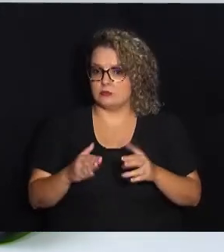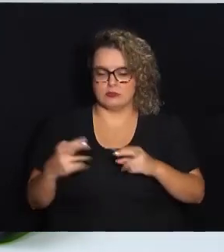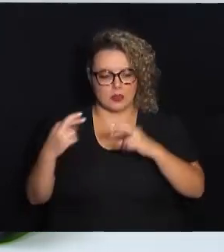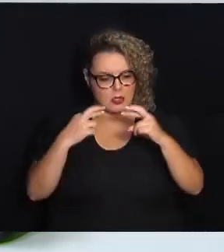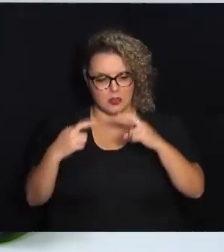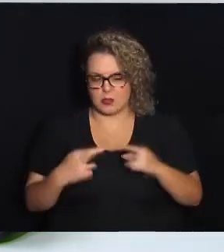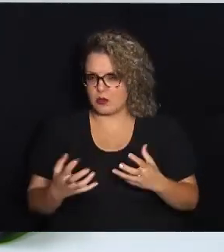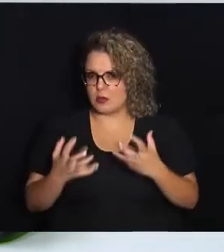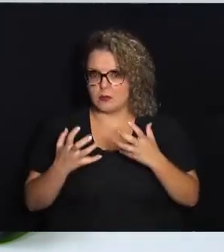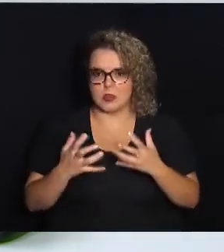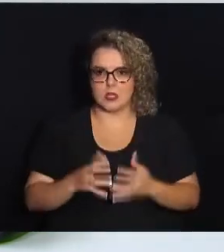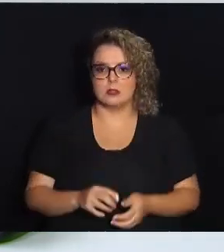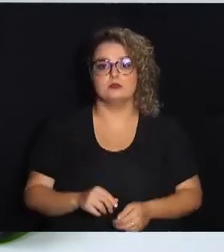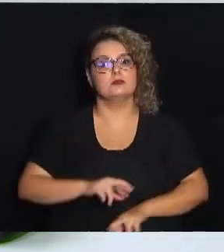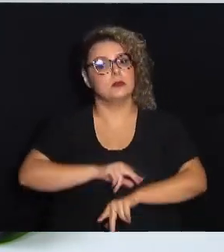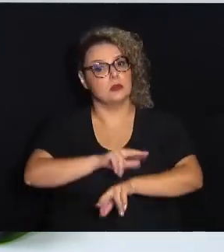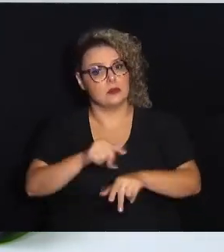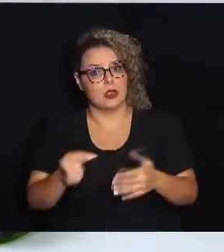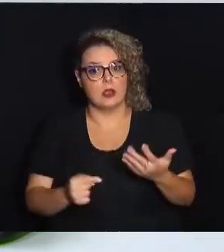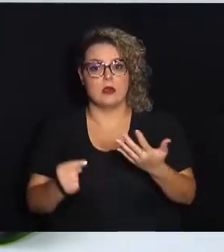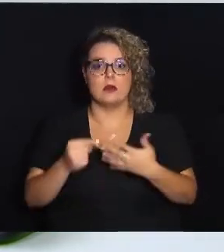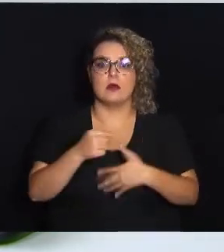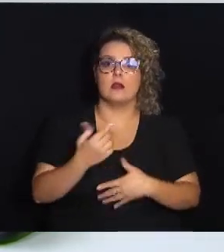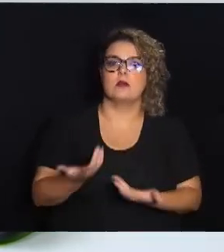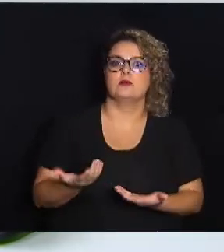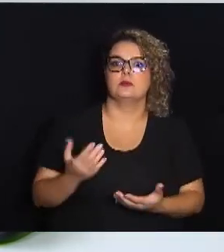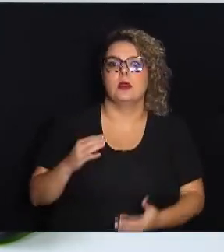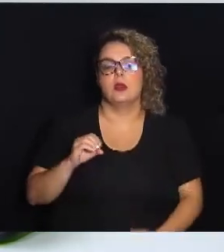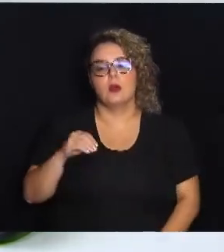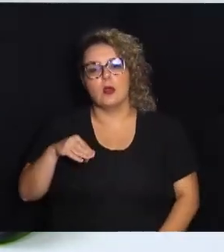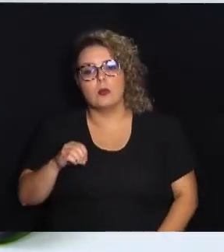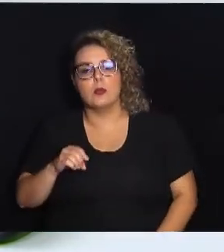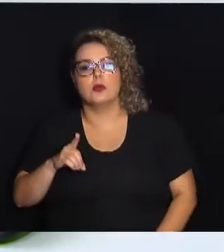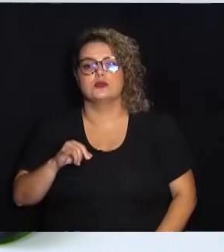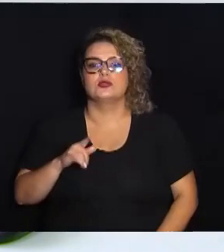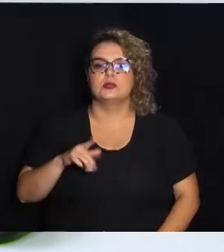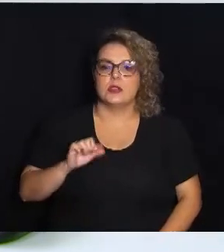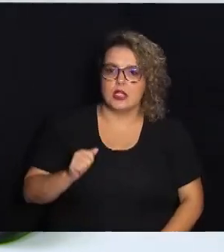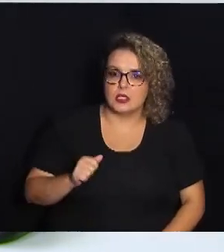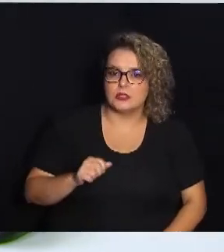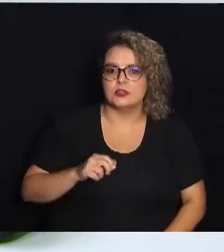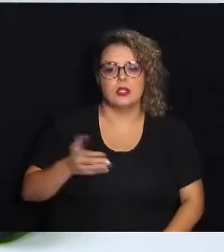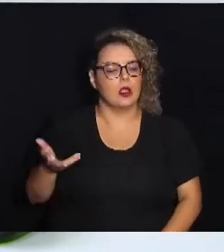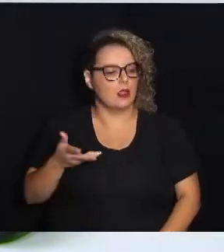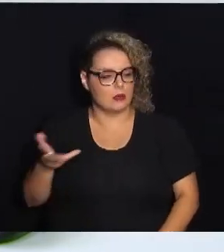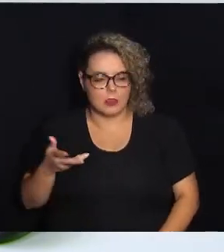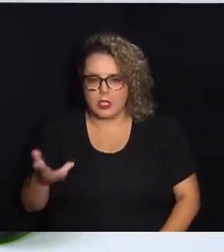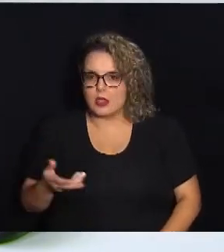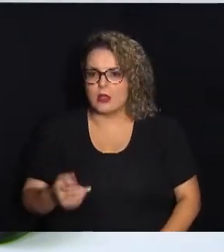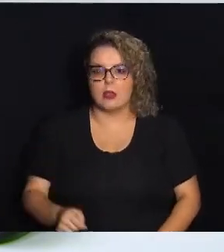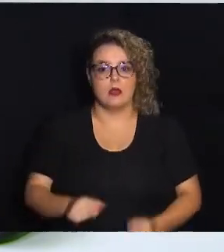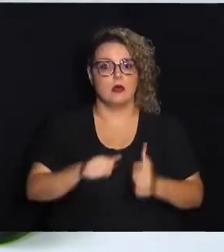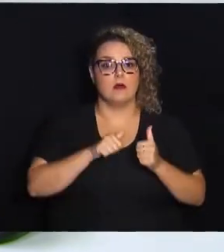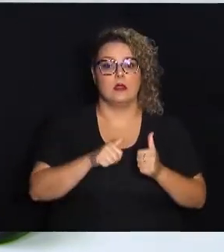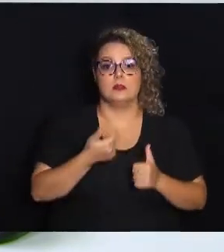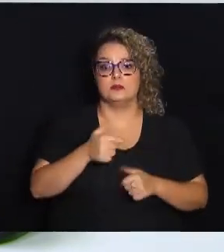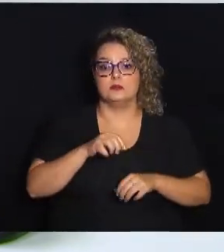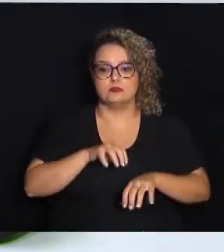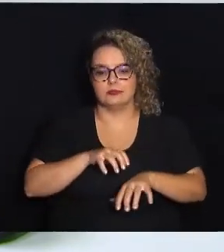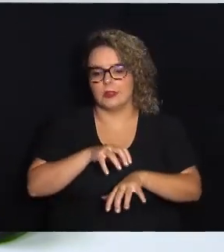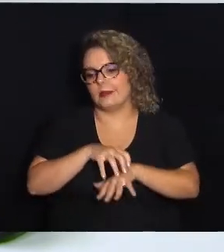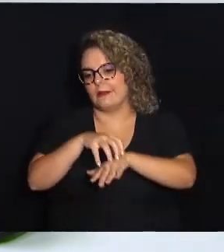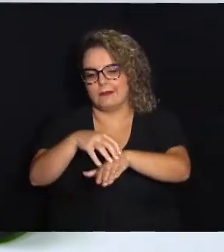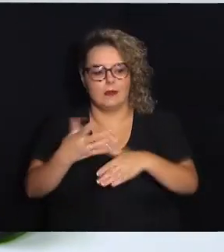tem um campo aberto para ele fazer a observação que ele quiser. E muitos vêm pontuando a questão da comodidade, da agilidade, o quanto que isso